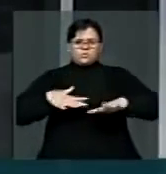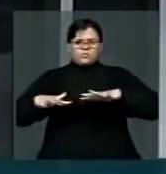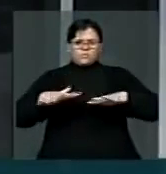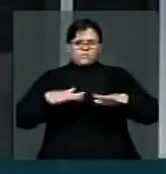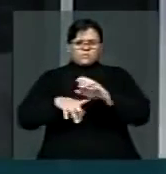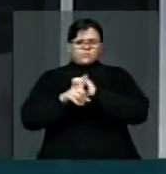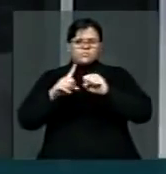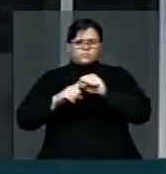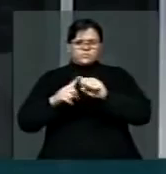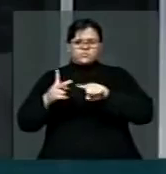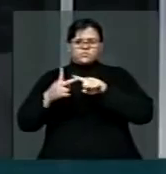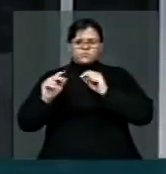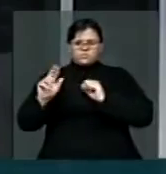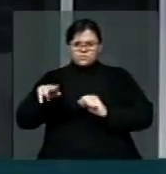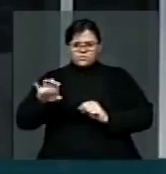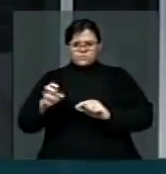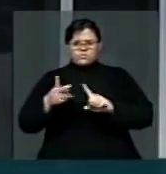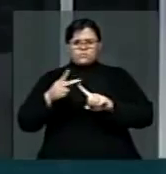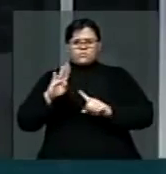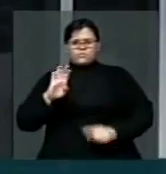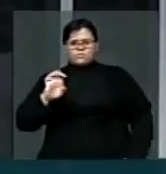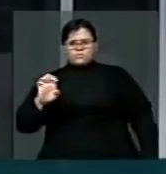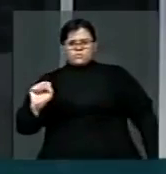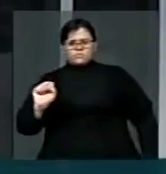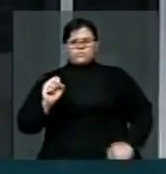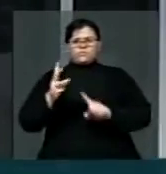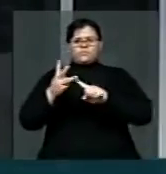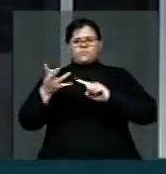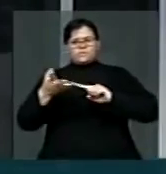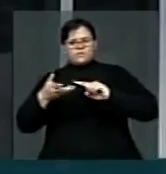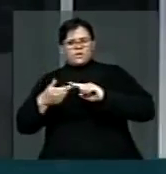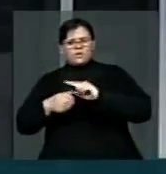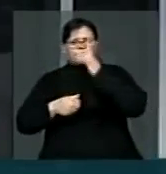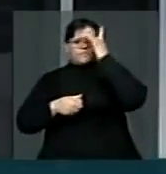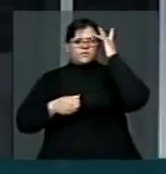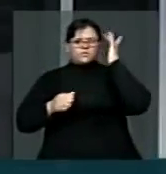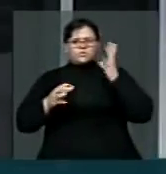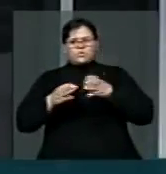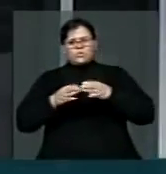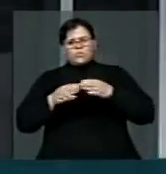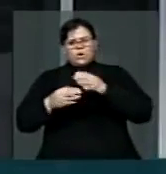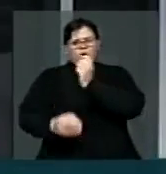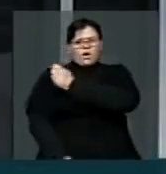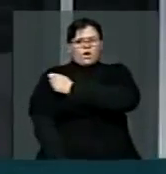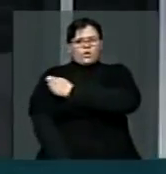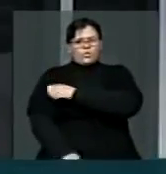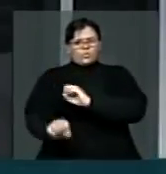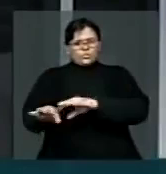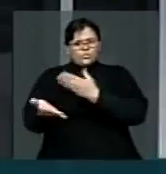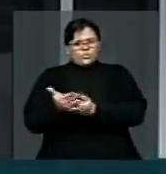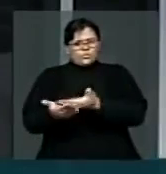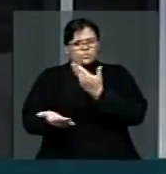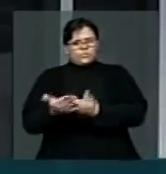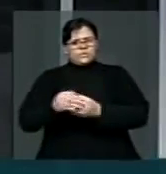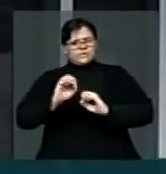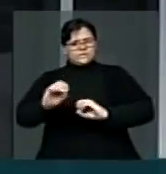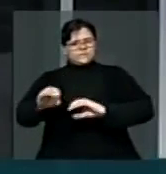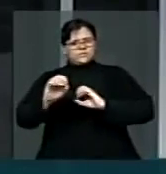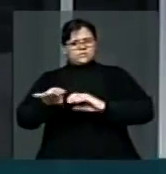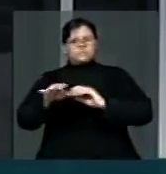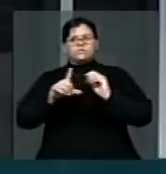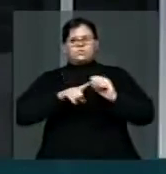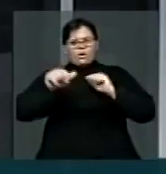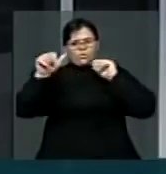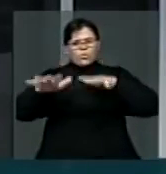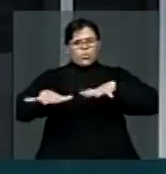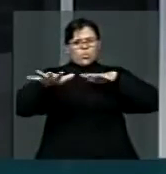estudantil, da UNE, da UBS e de tantos companheiros que lutaram, como também o movimento pela educação brasileira,